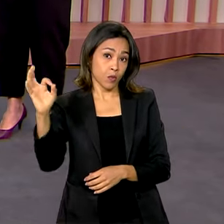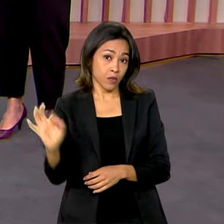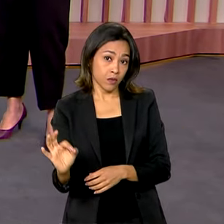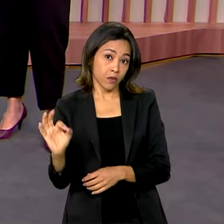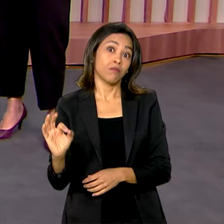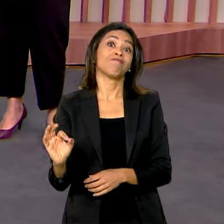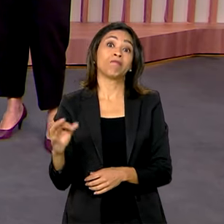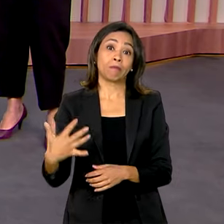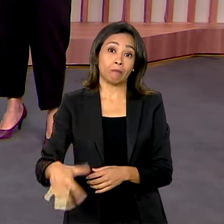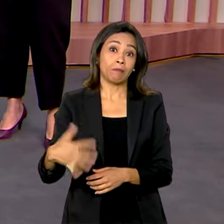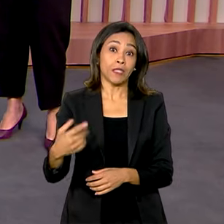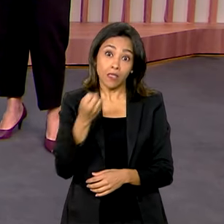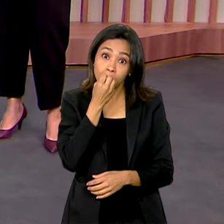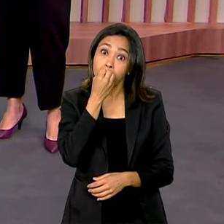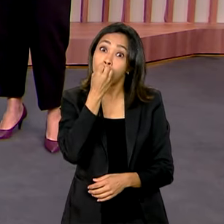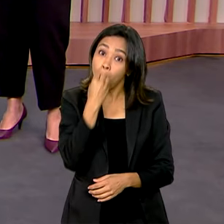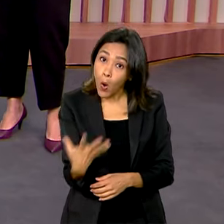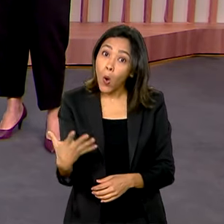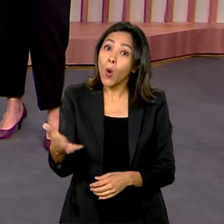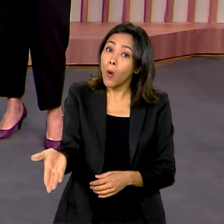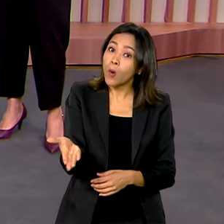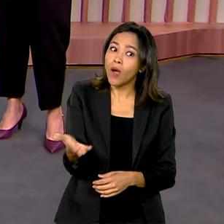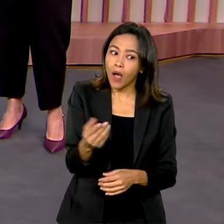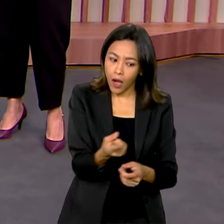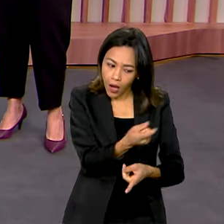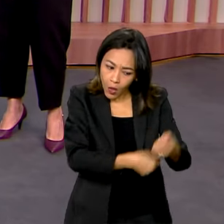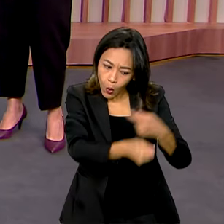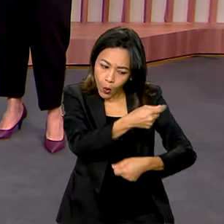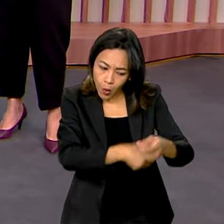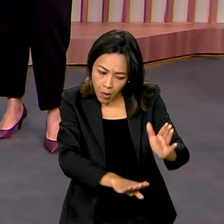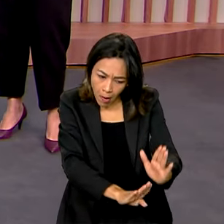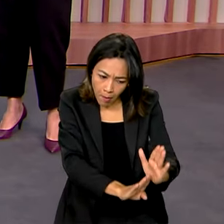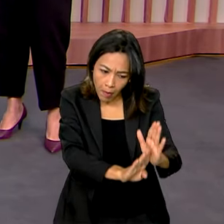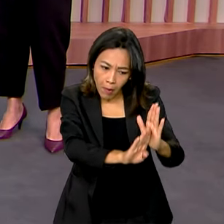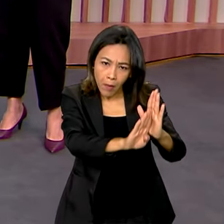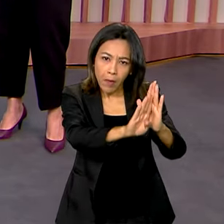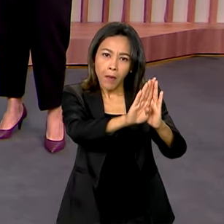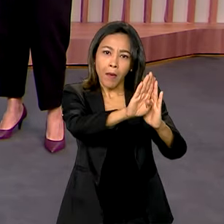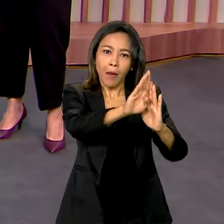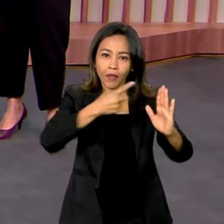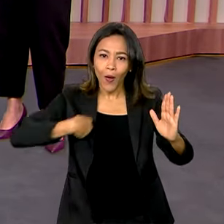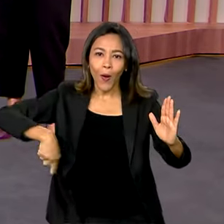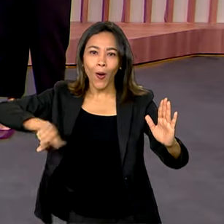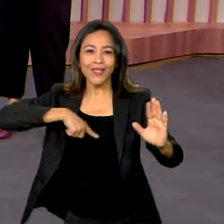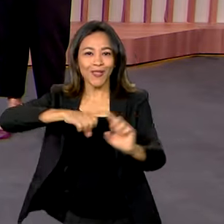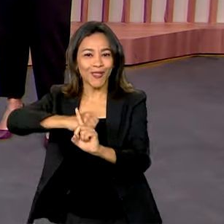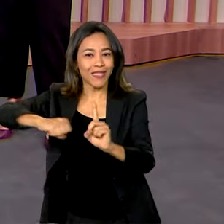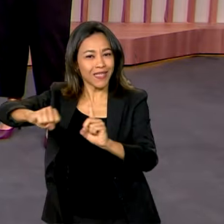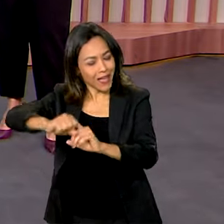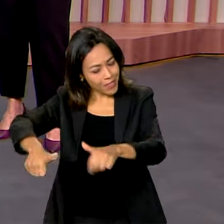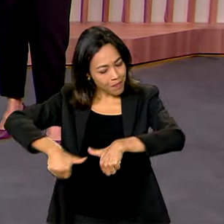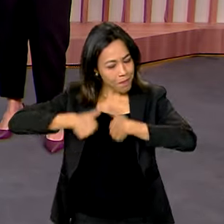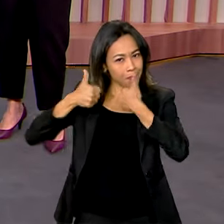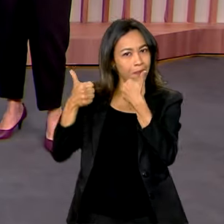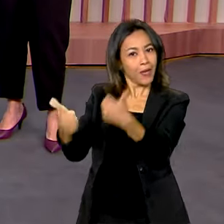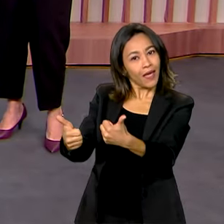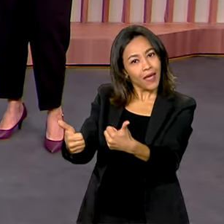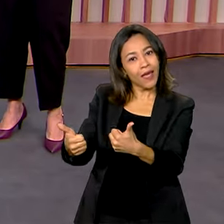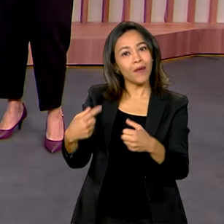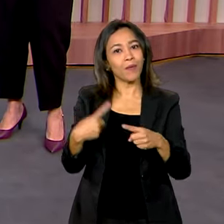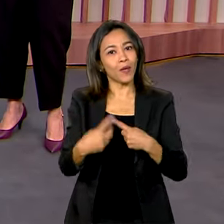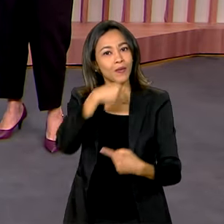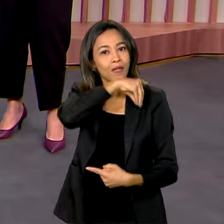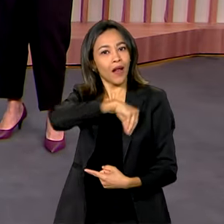muito boas para todos nós. Quando a economia cresce, nós todos nos damos bem, digamos assim, né? Porque aí a nossa